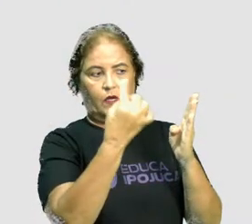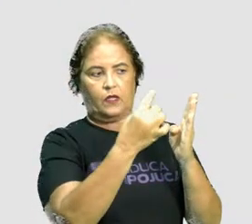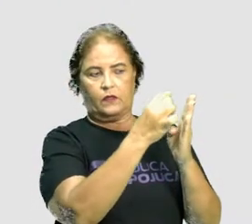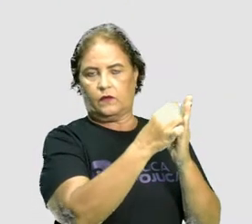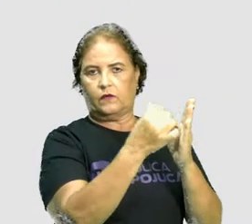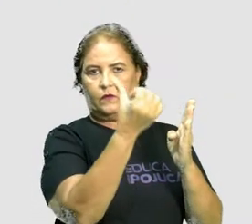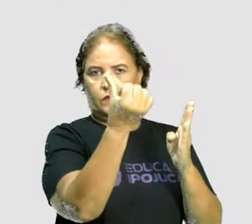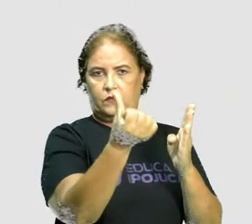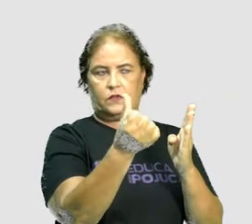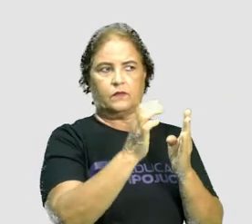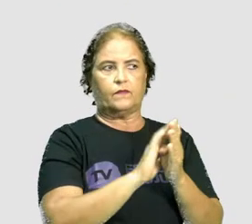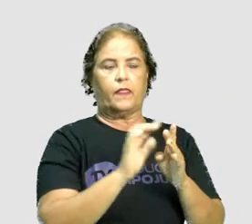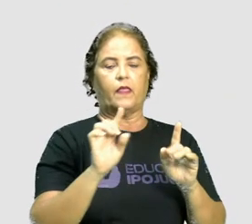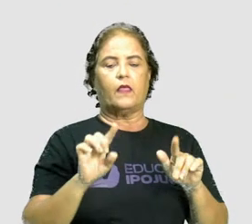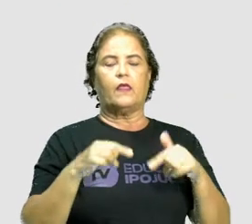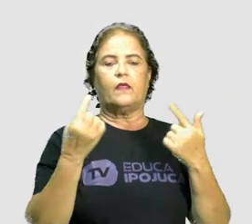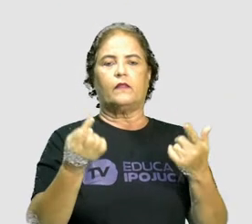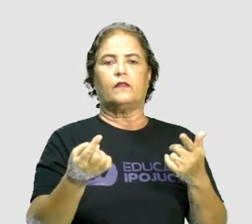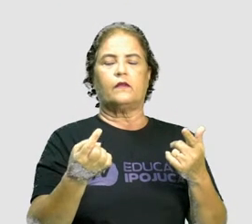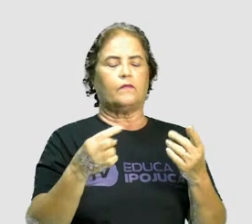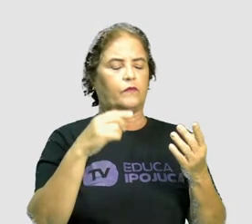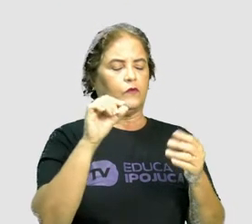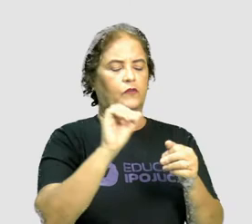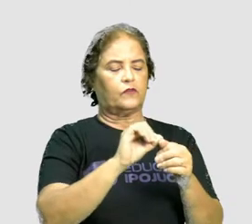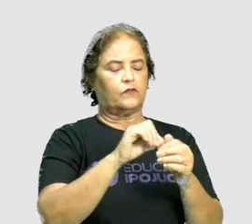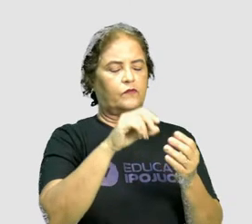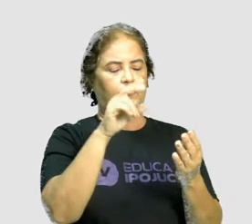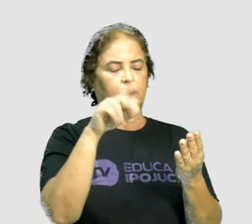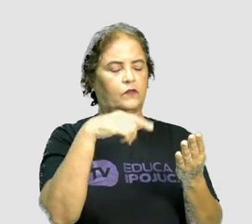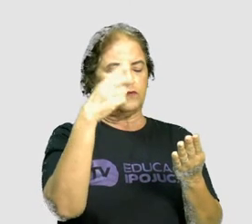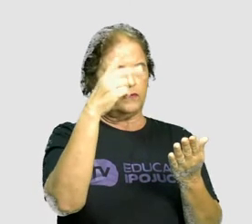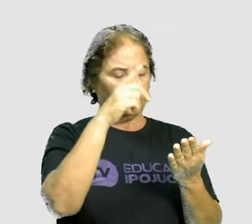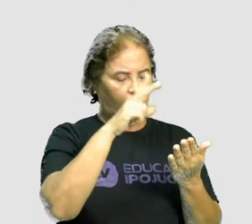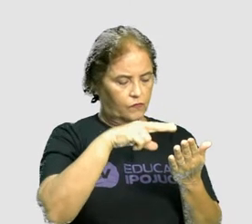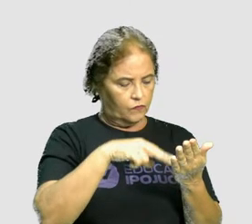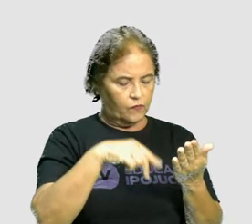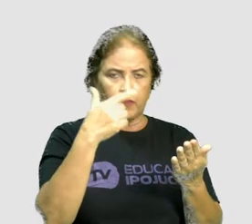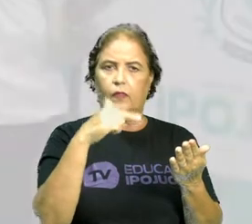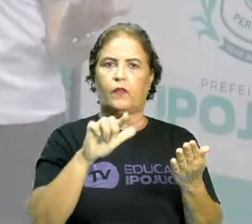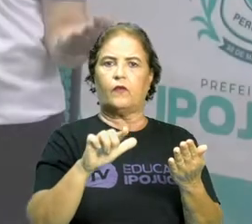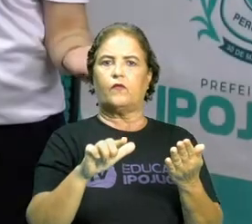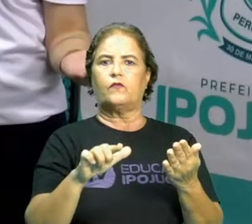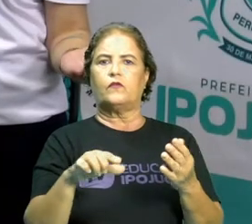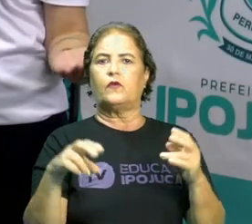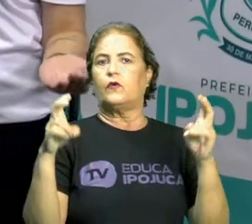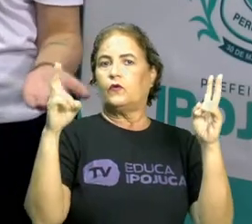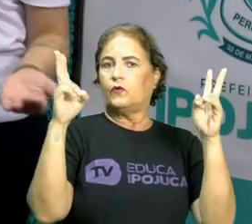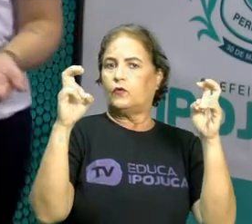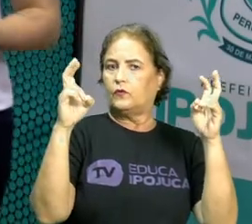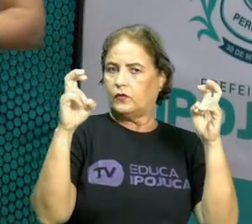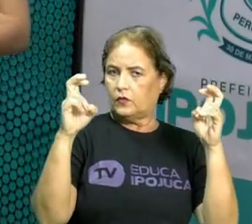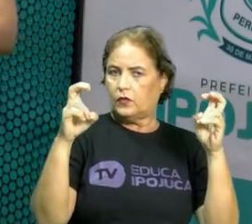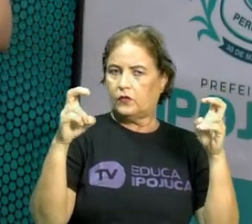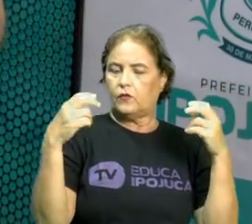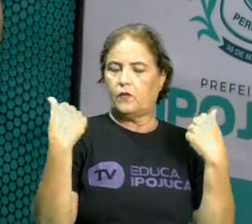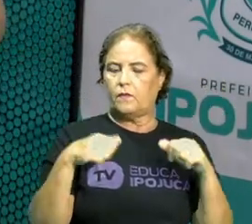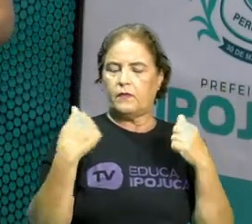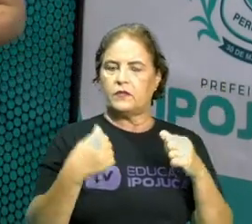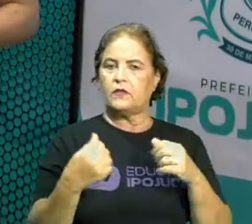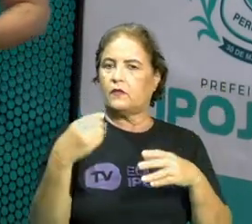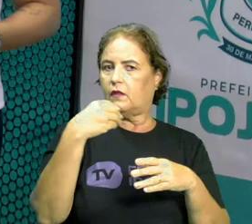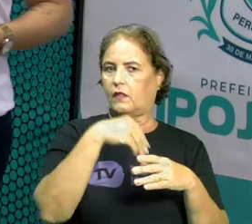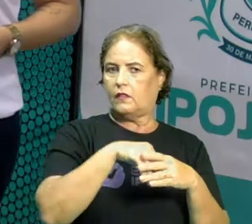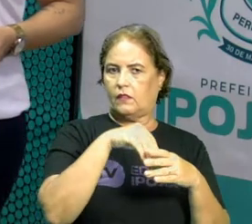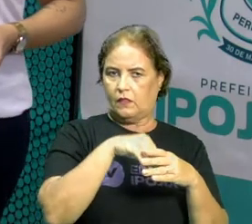E, depois de tudo isso, você faz a revisão. O título está de acordo com o tema do cordel. Lembrando que o